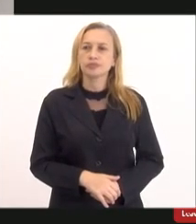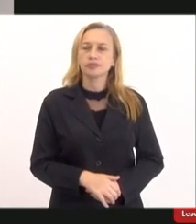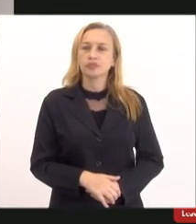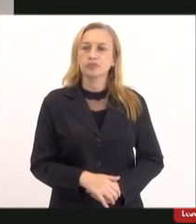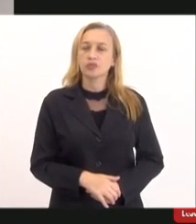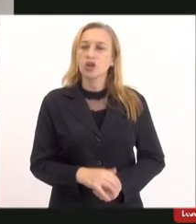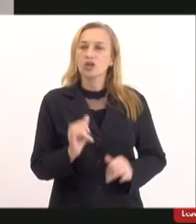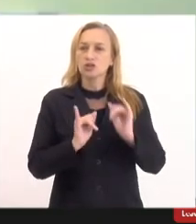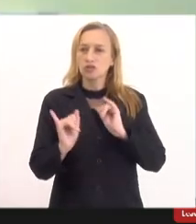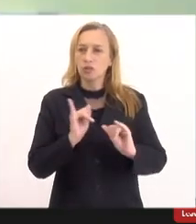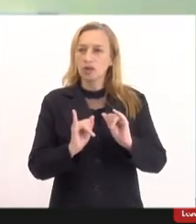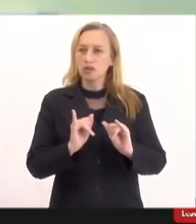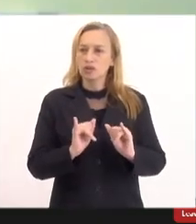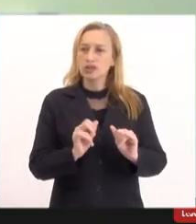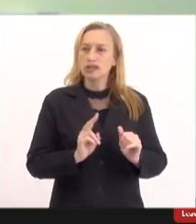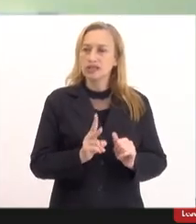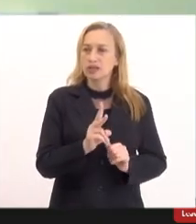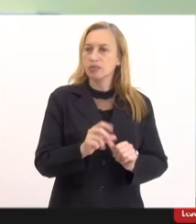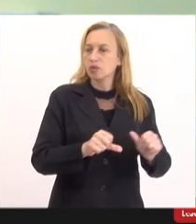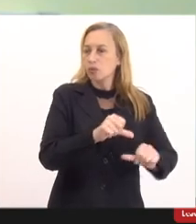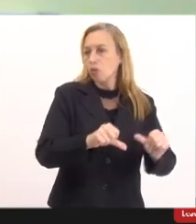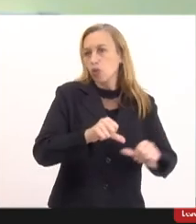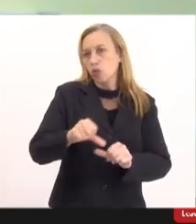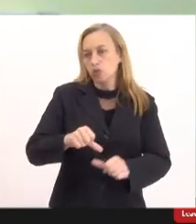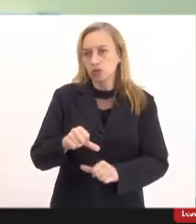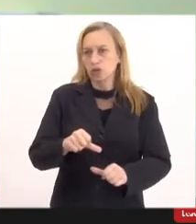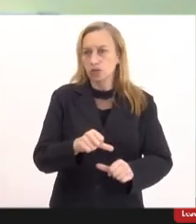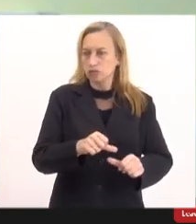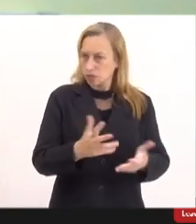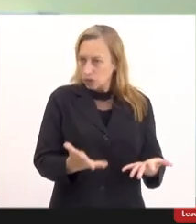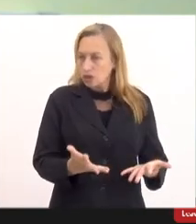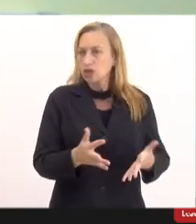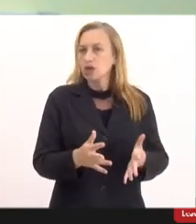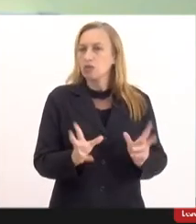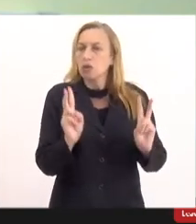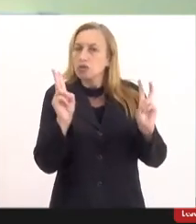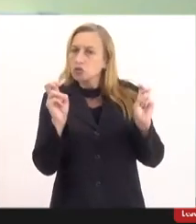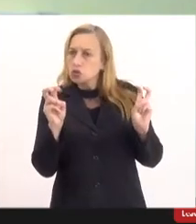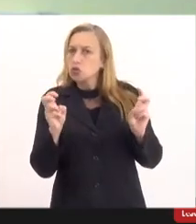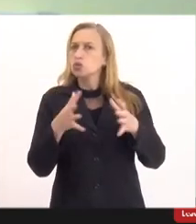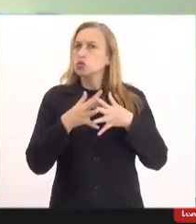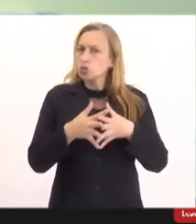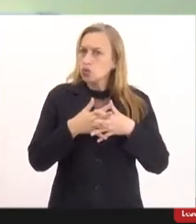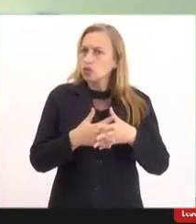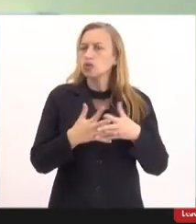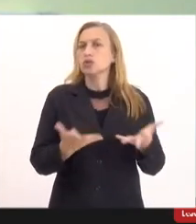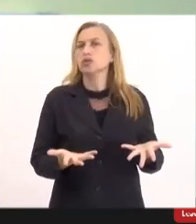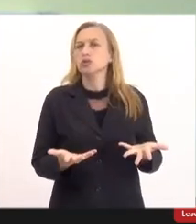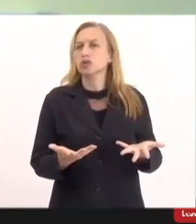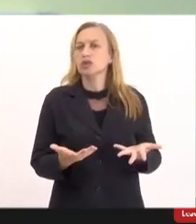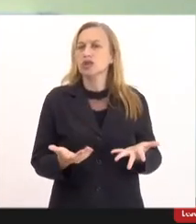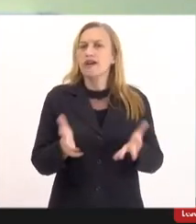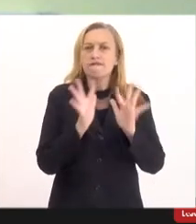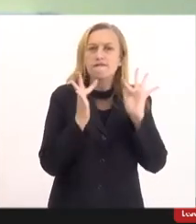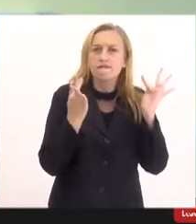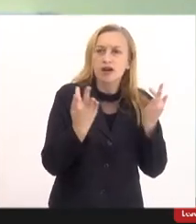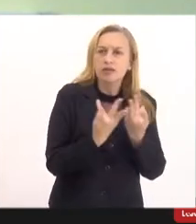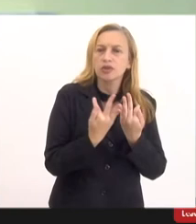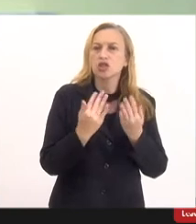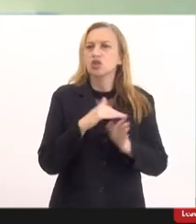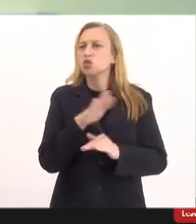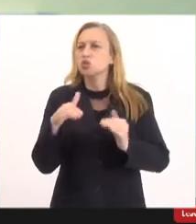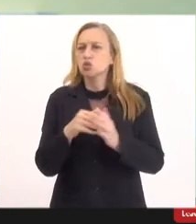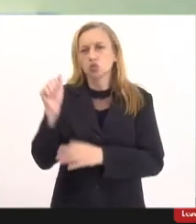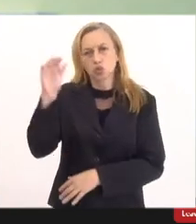dados mudam muito rapidamente é um assunto bastante complexo as famílias todo